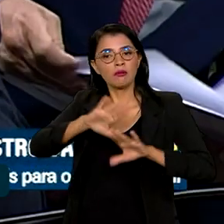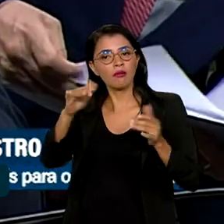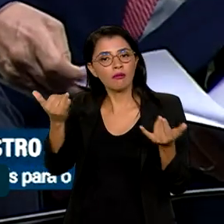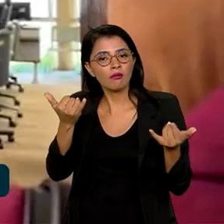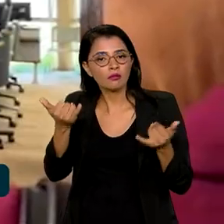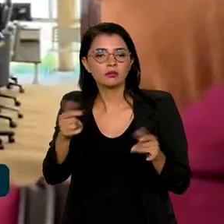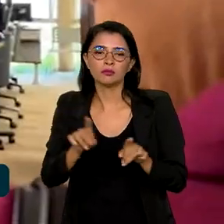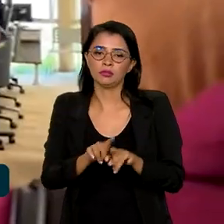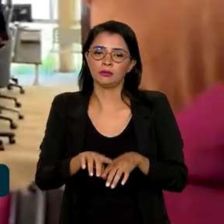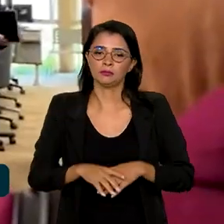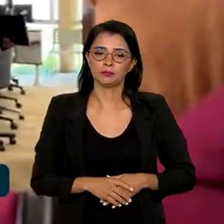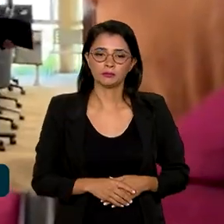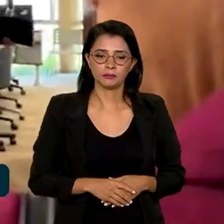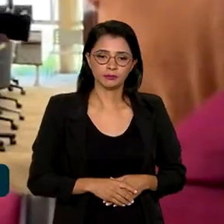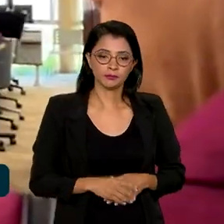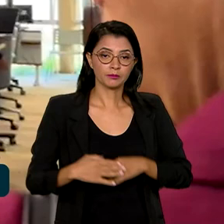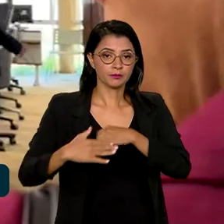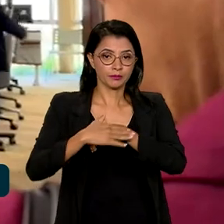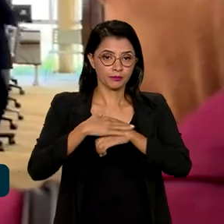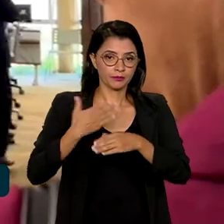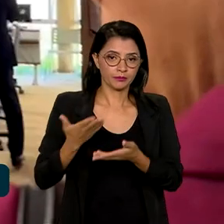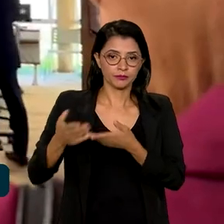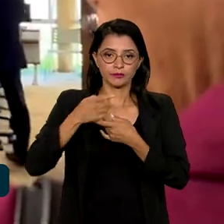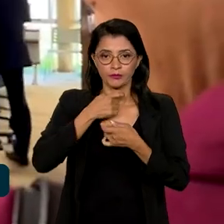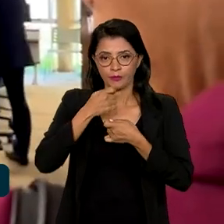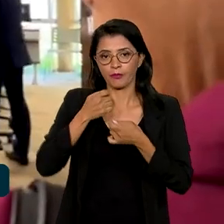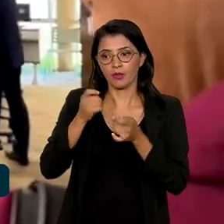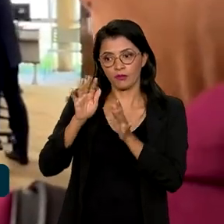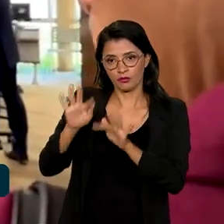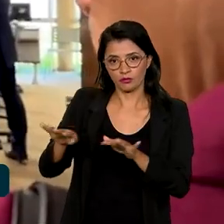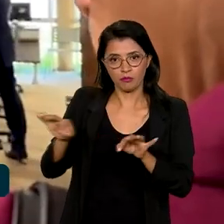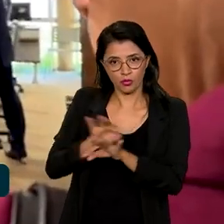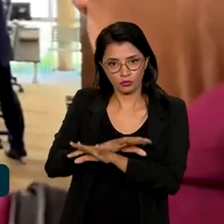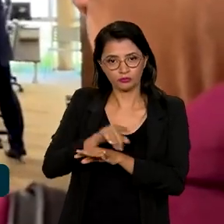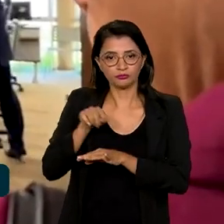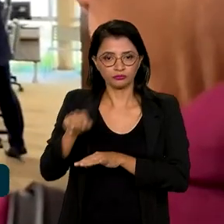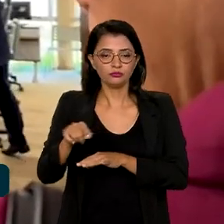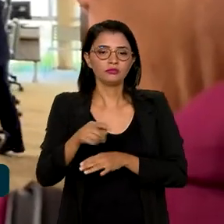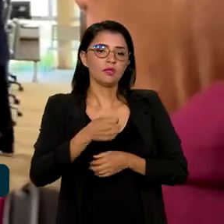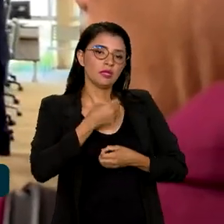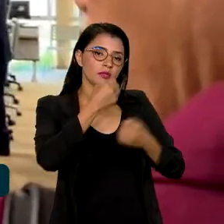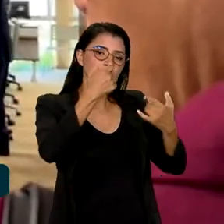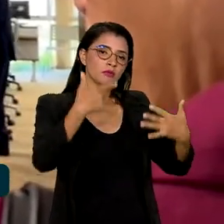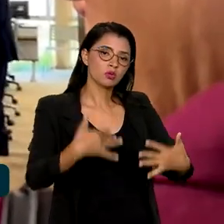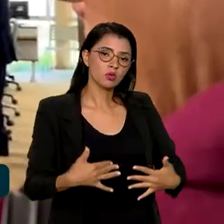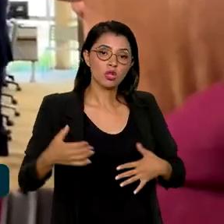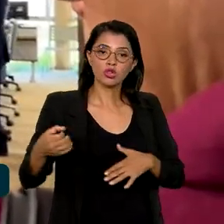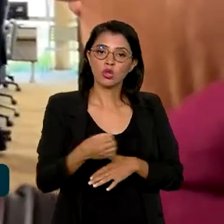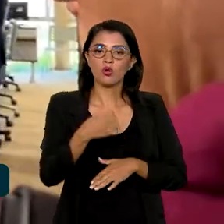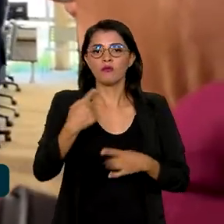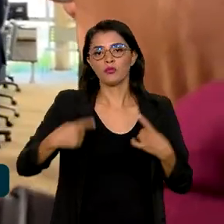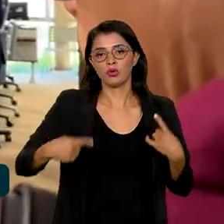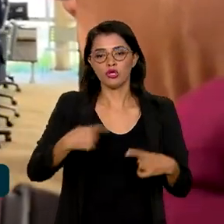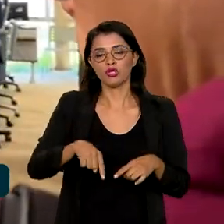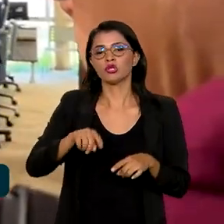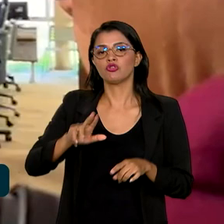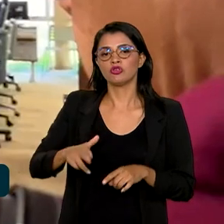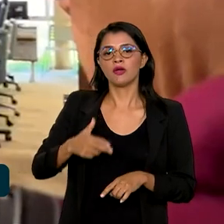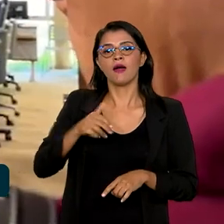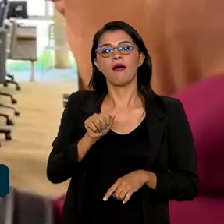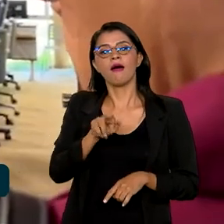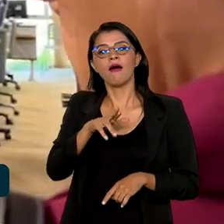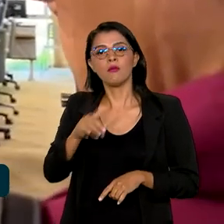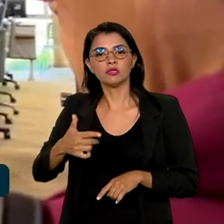líder Contarato. Em conversa com jornalistas, após a audiência, o ministro falou sobre a nova política de armas no país.